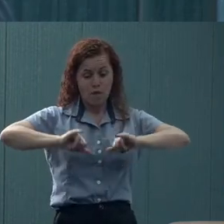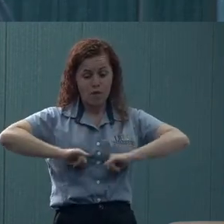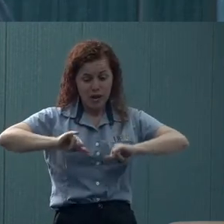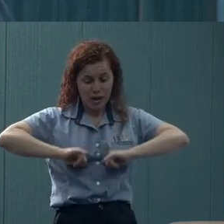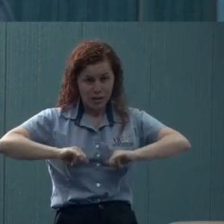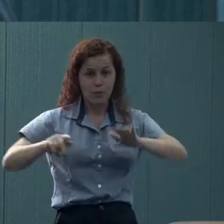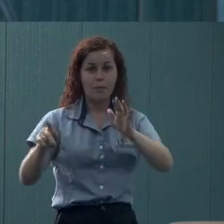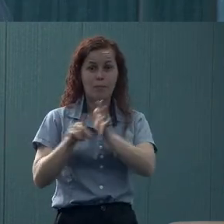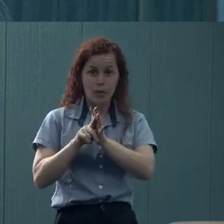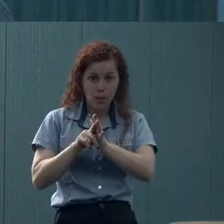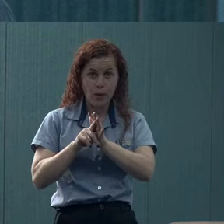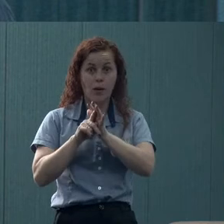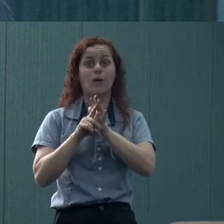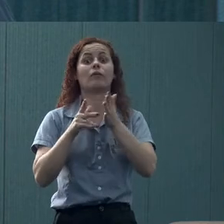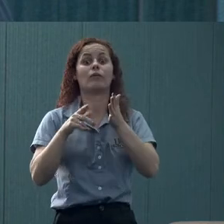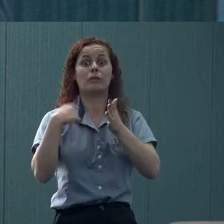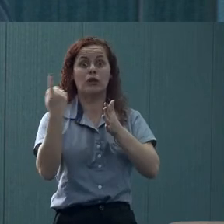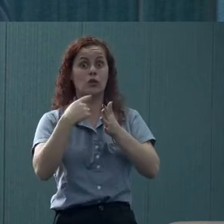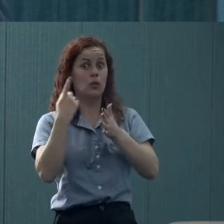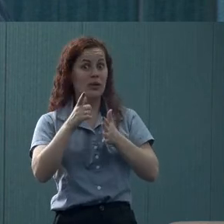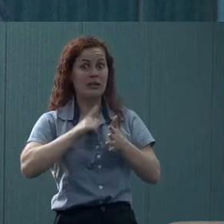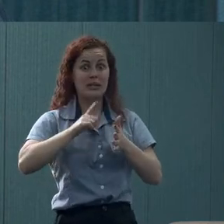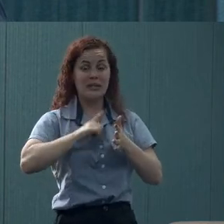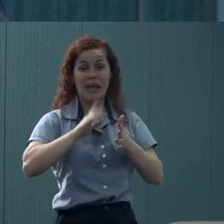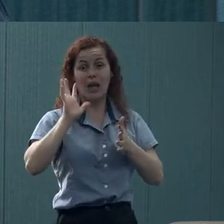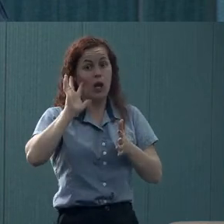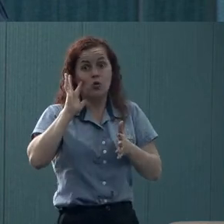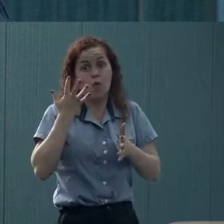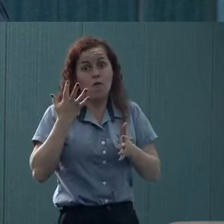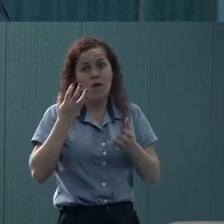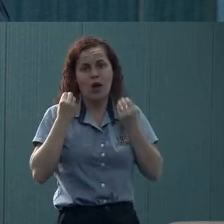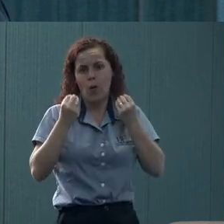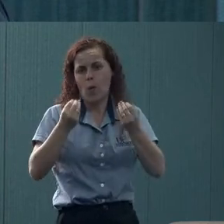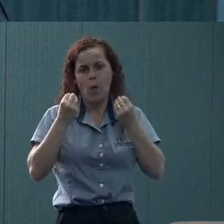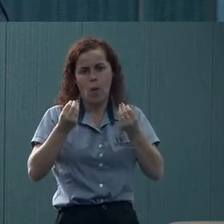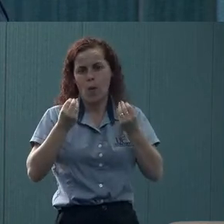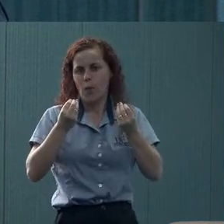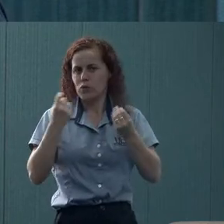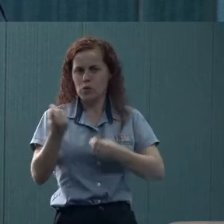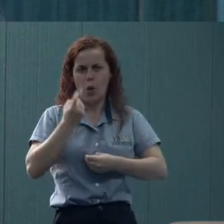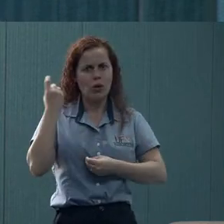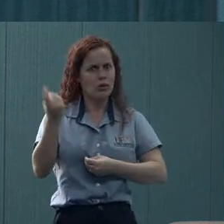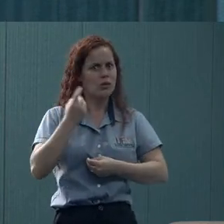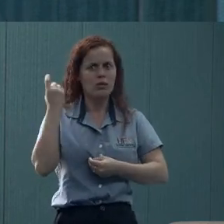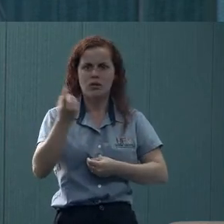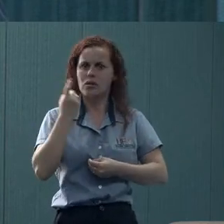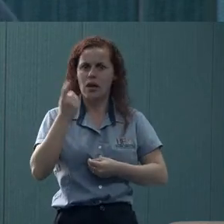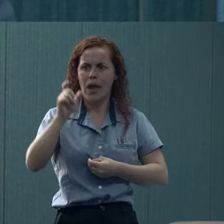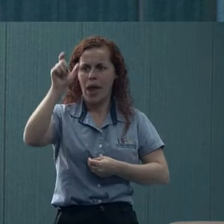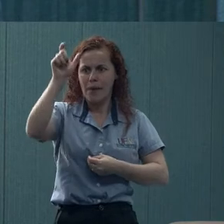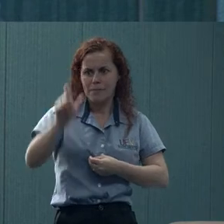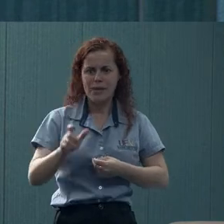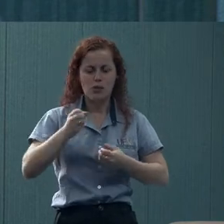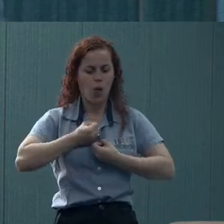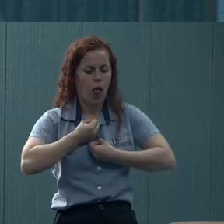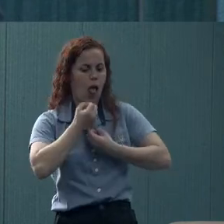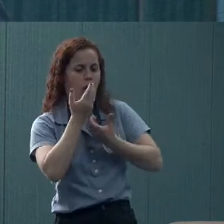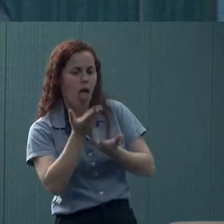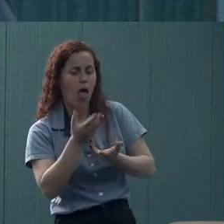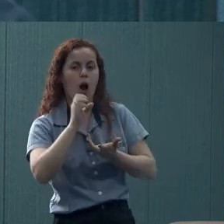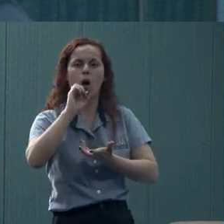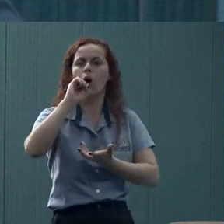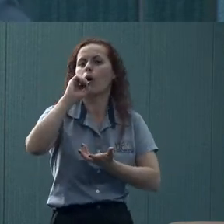que desemboca lá na gente, mas que não é a gente que tem como resolver essa questão sozinhos. Não é só uma questão da pessoa desabafar